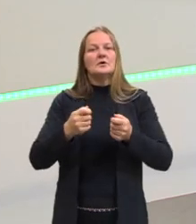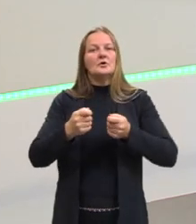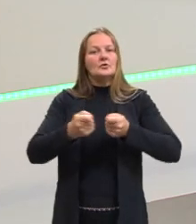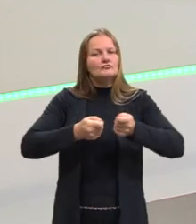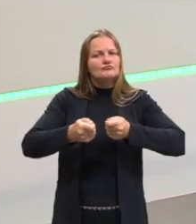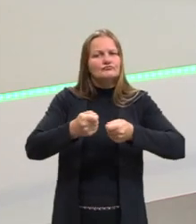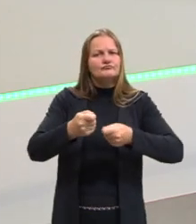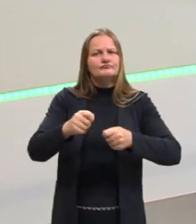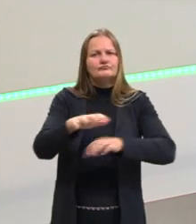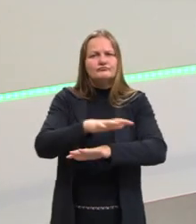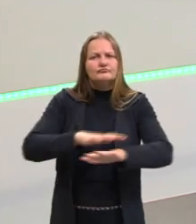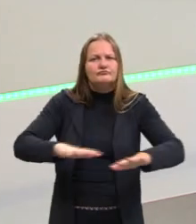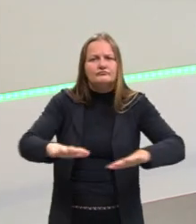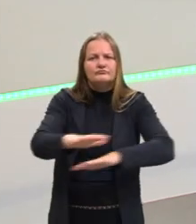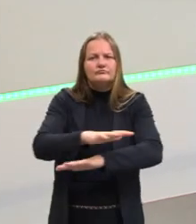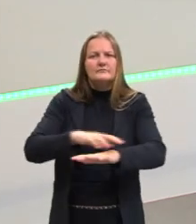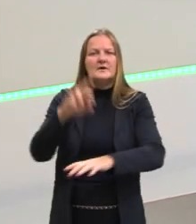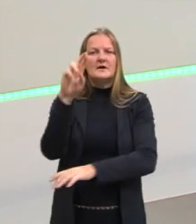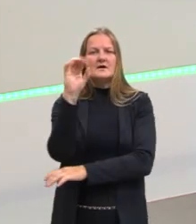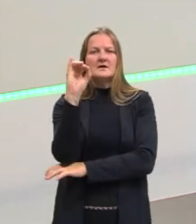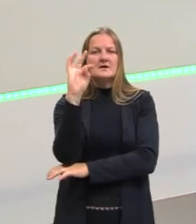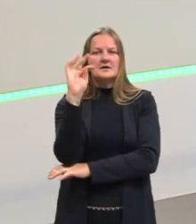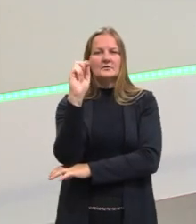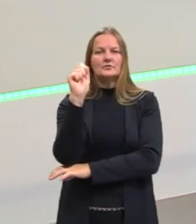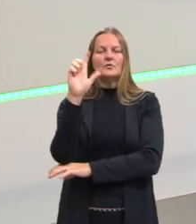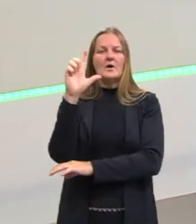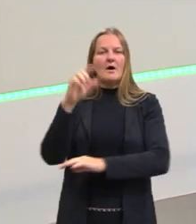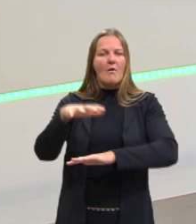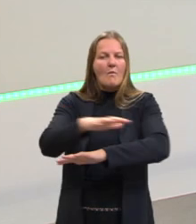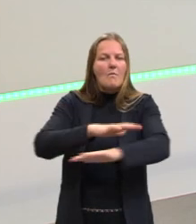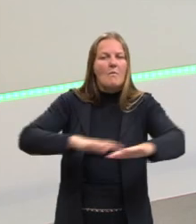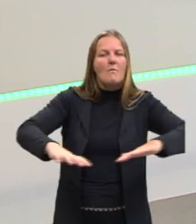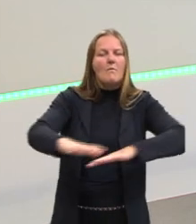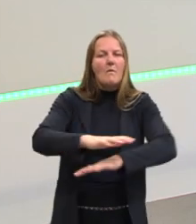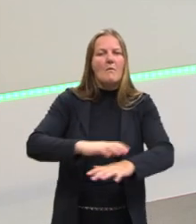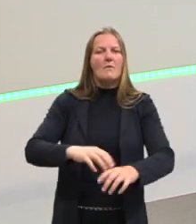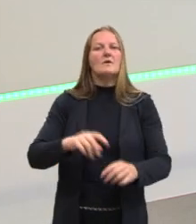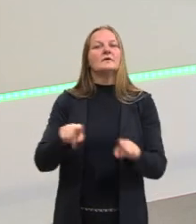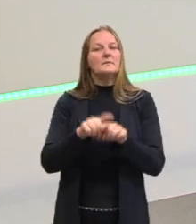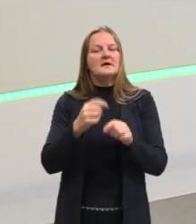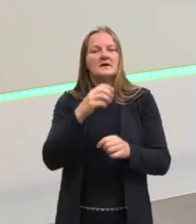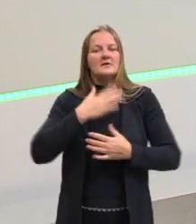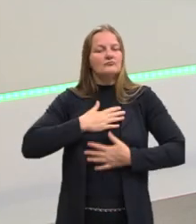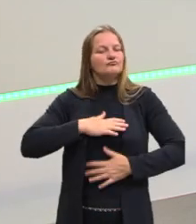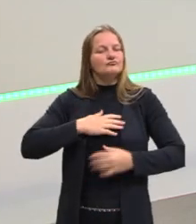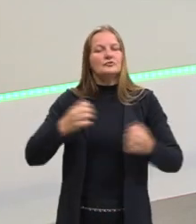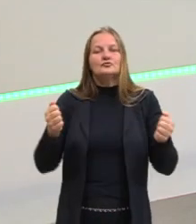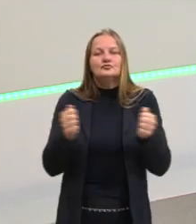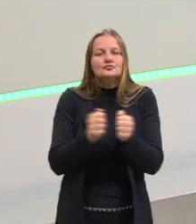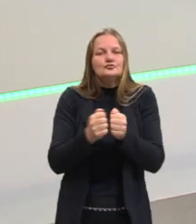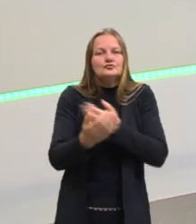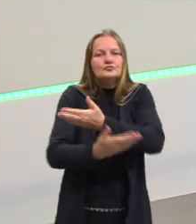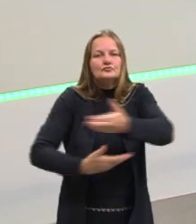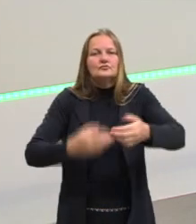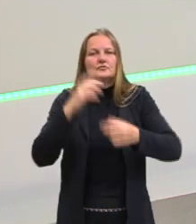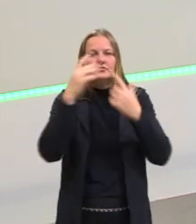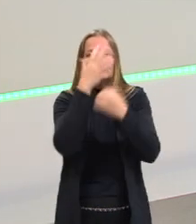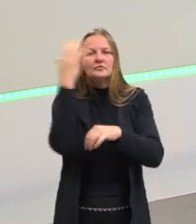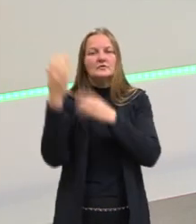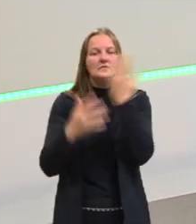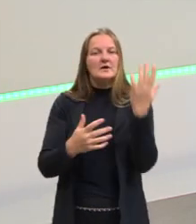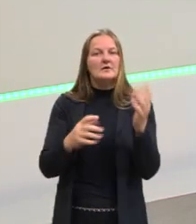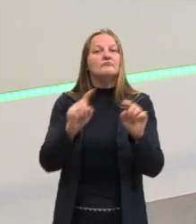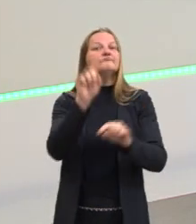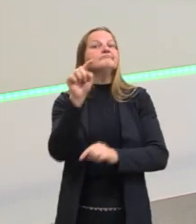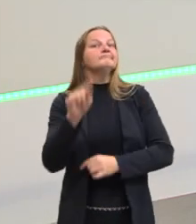de viver, de sobreviver, sempre em harmonia com a natureza. Mas a literatura, de fato, será que ela existia? Vamos pensar